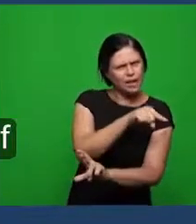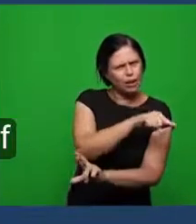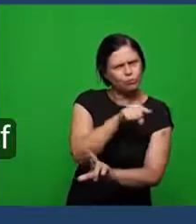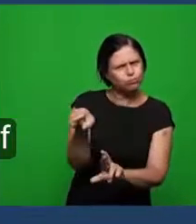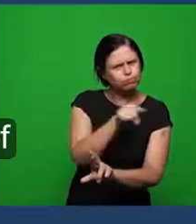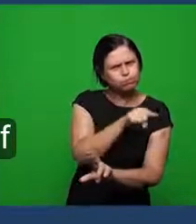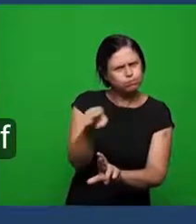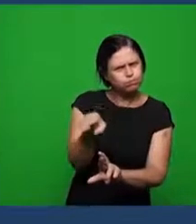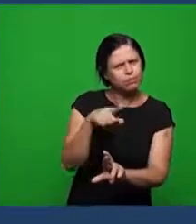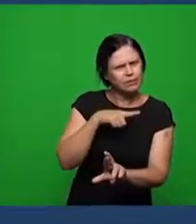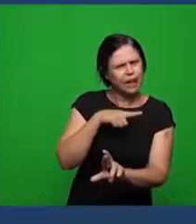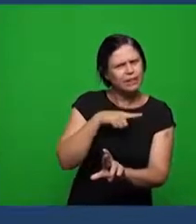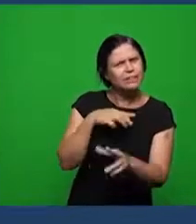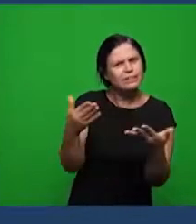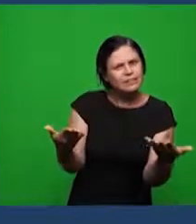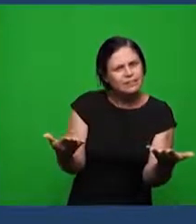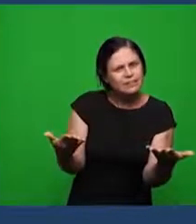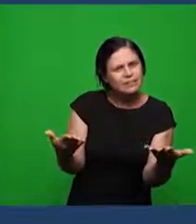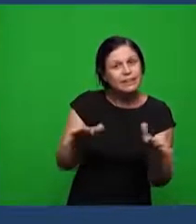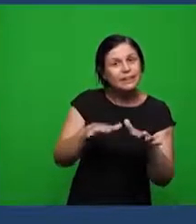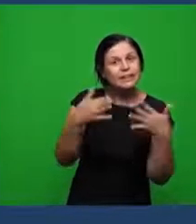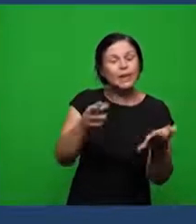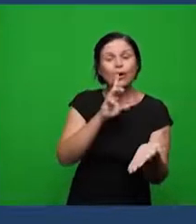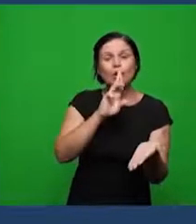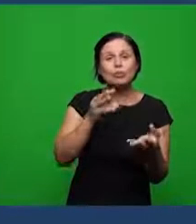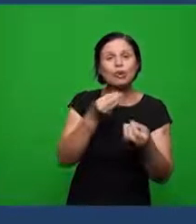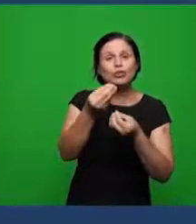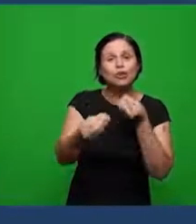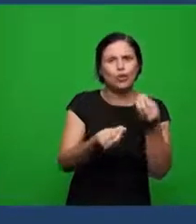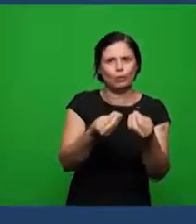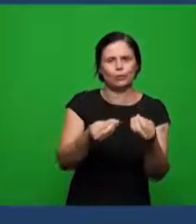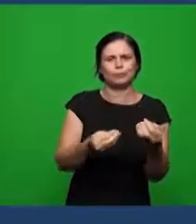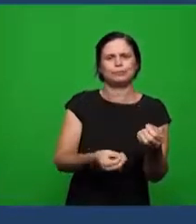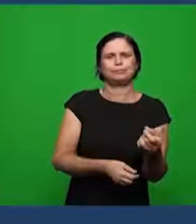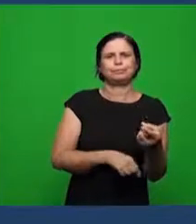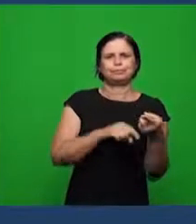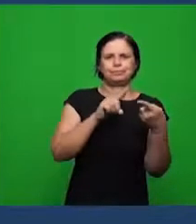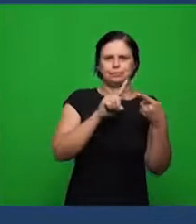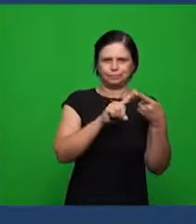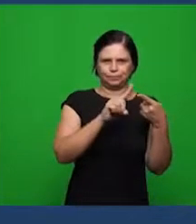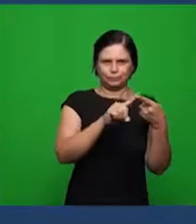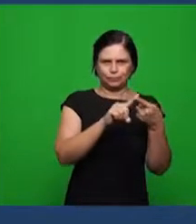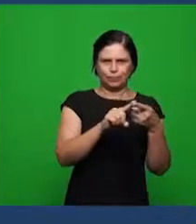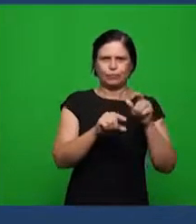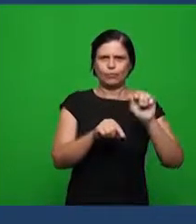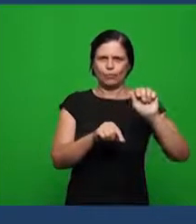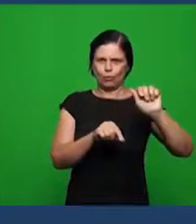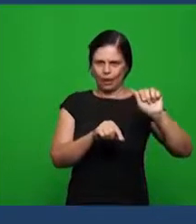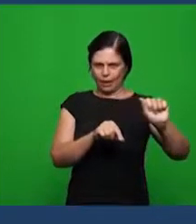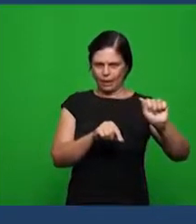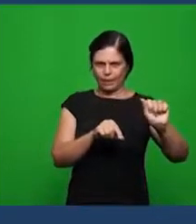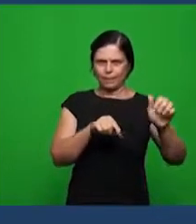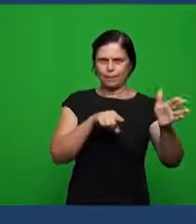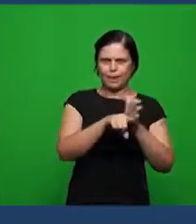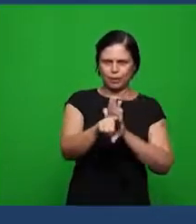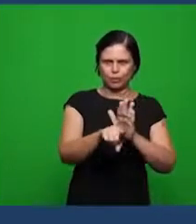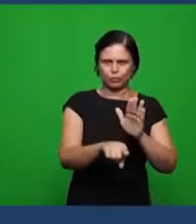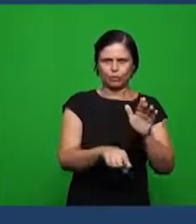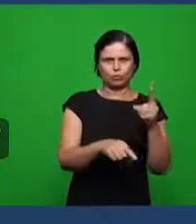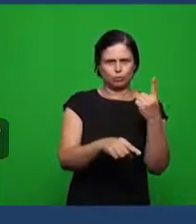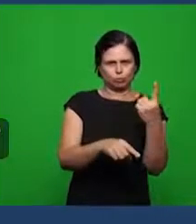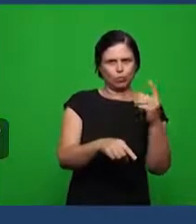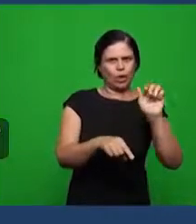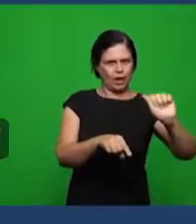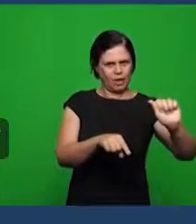relação a isso com base nesse enunciado acima os irmãos vão responder primeira pergunta qual o